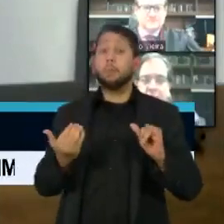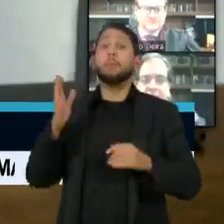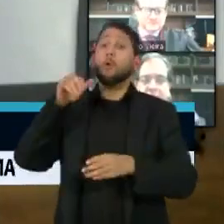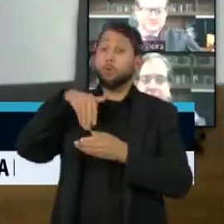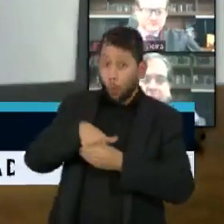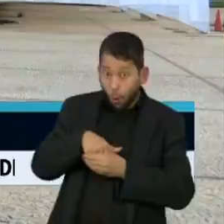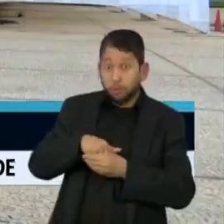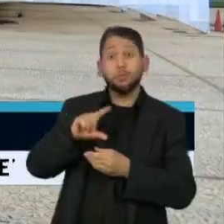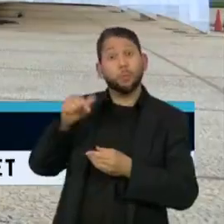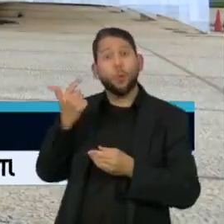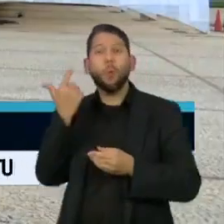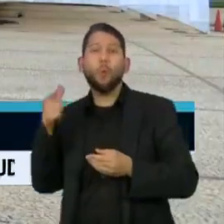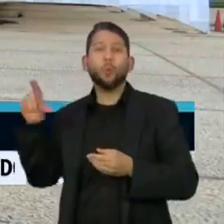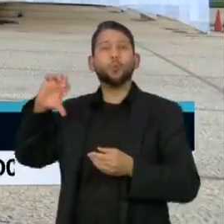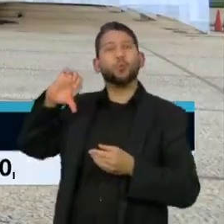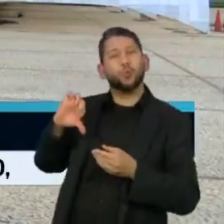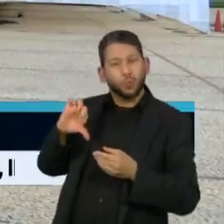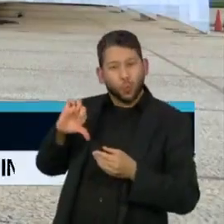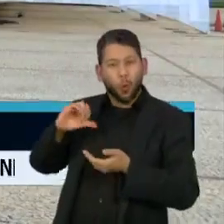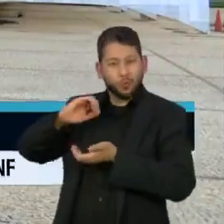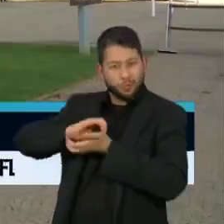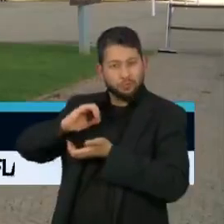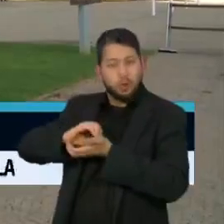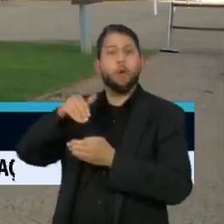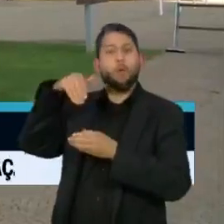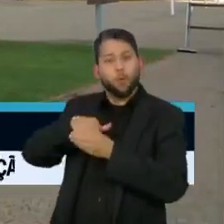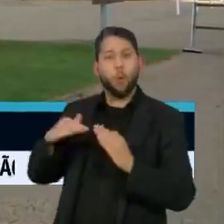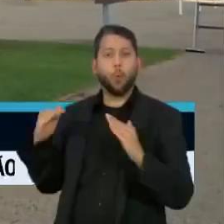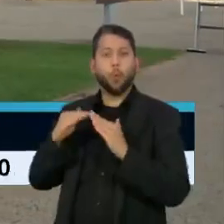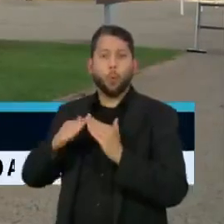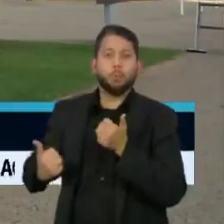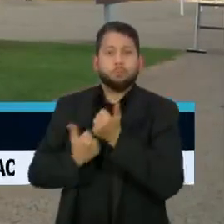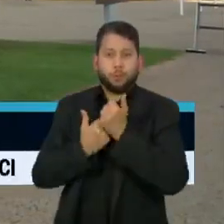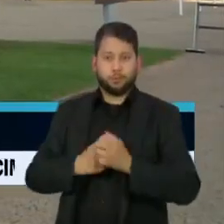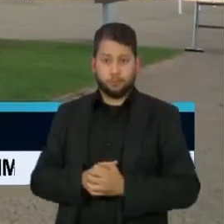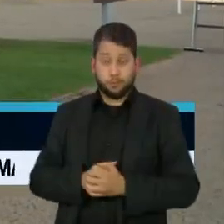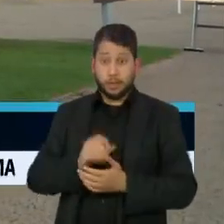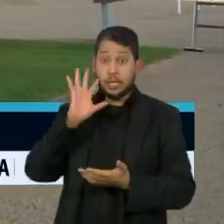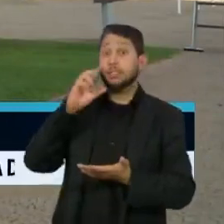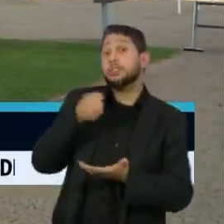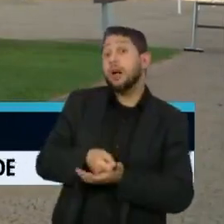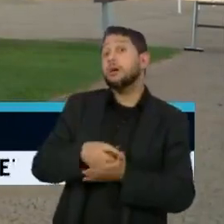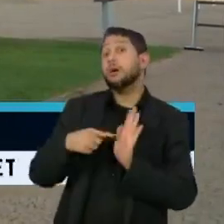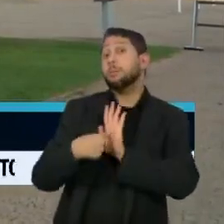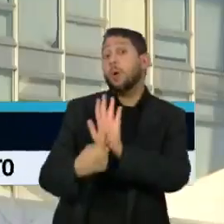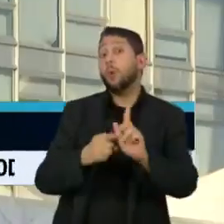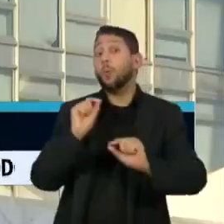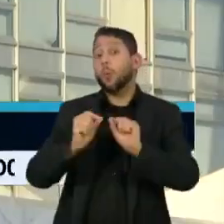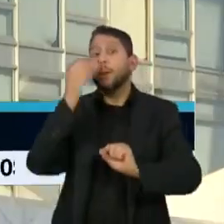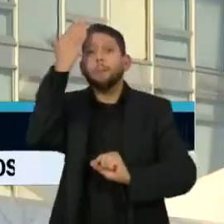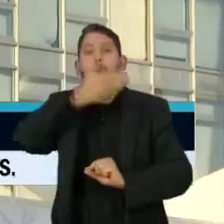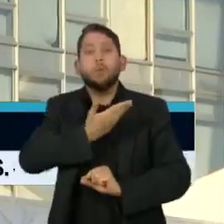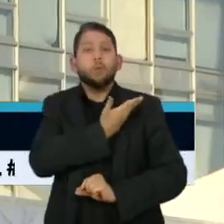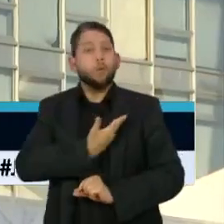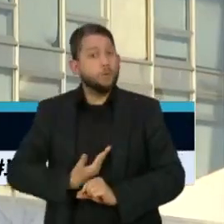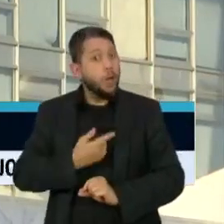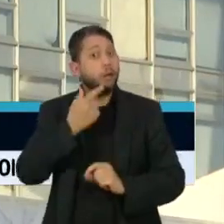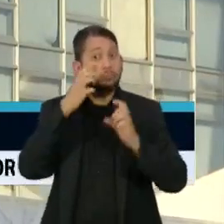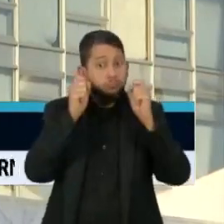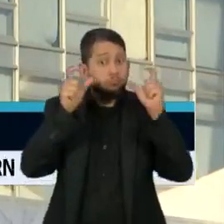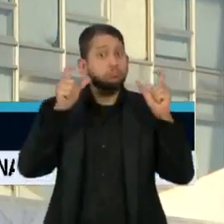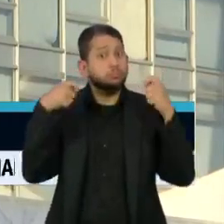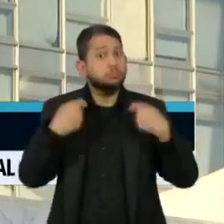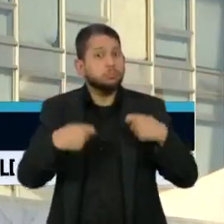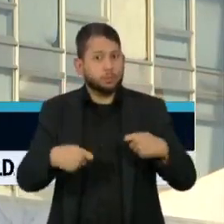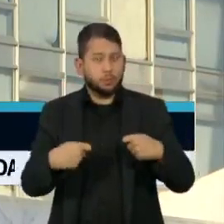foi seguido pelos atuais nove integrantes do STF. A decisão foi considerada como um alerta para o governo relacionado com episódios